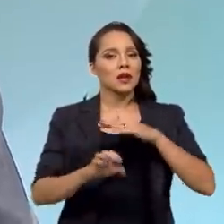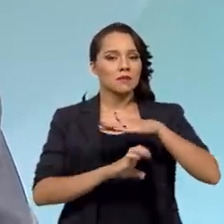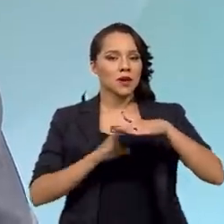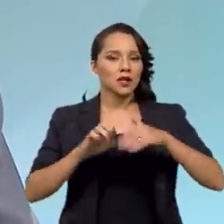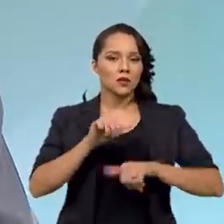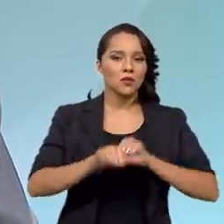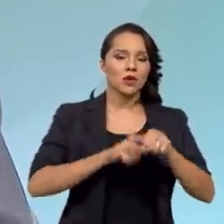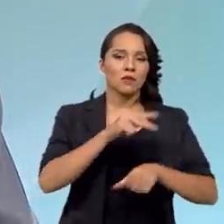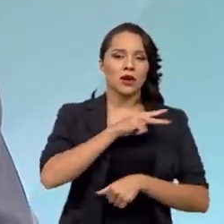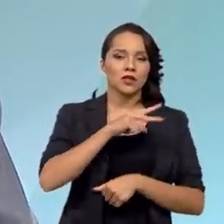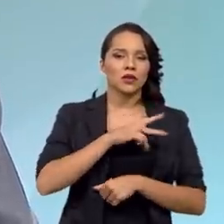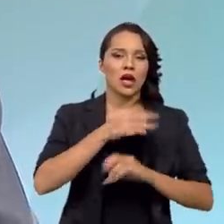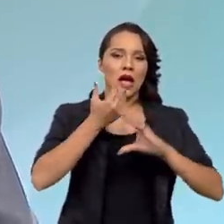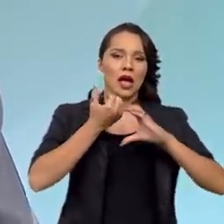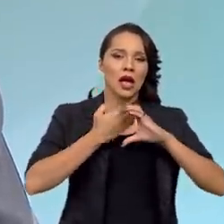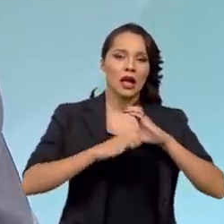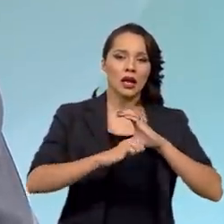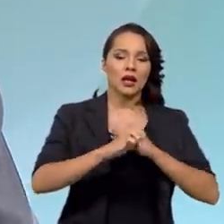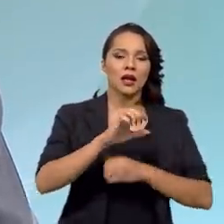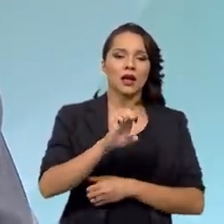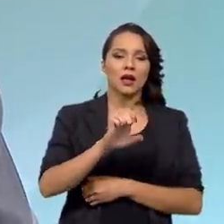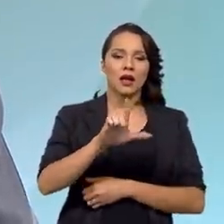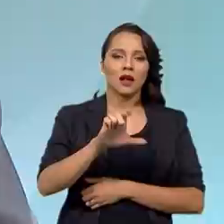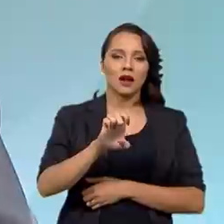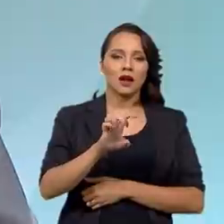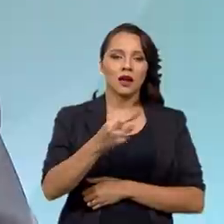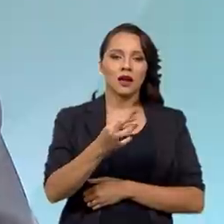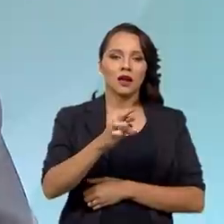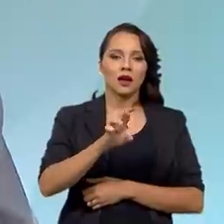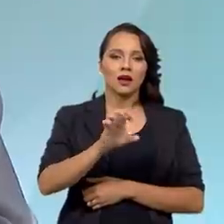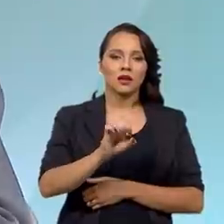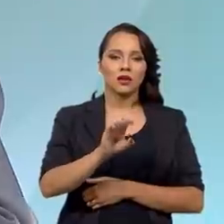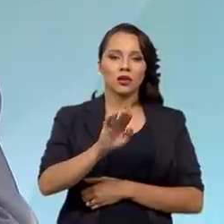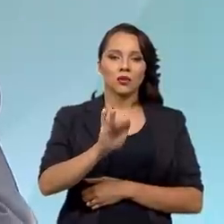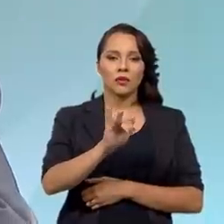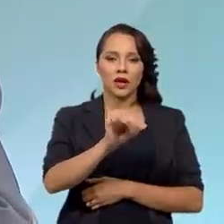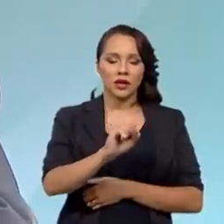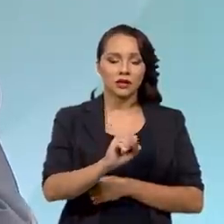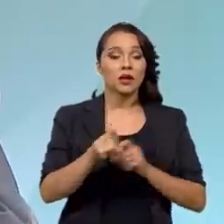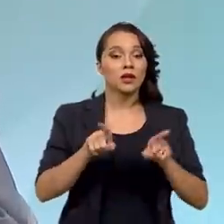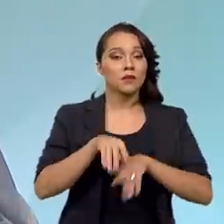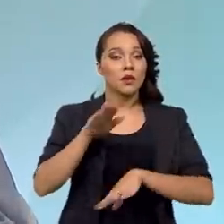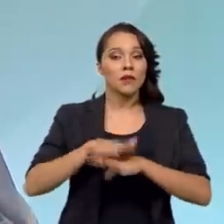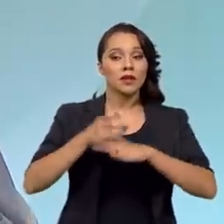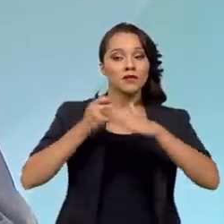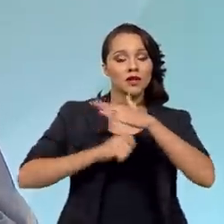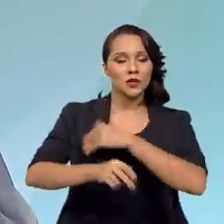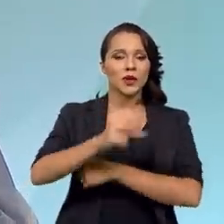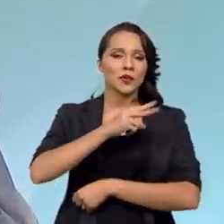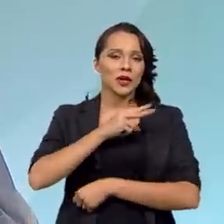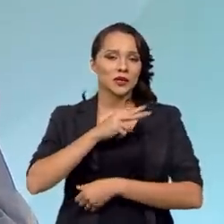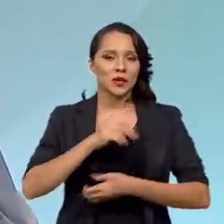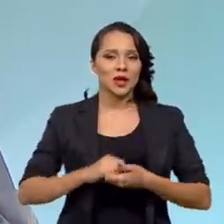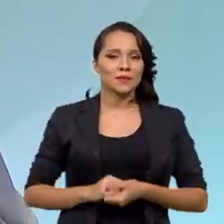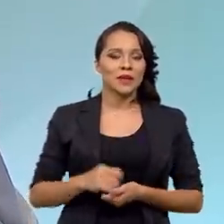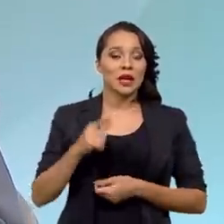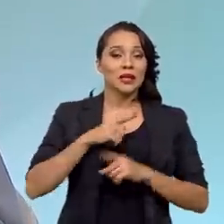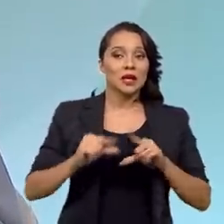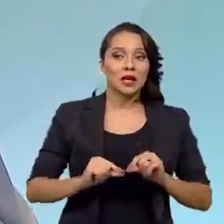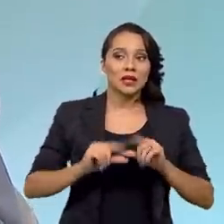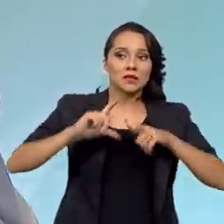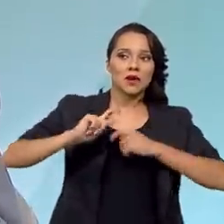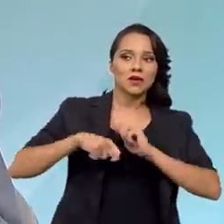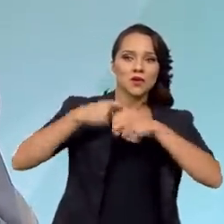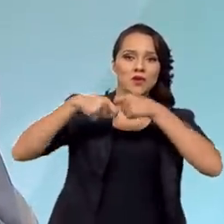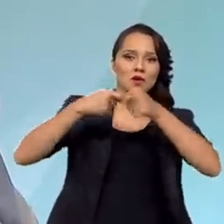a Eletrobras e, cada vez mais, via investimento privado, gerar crescimento